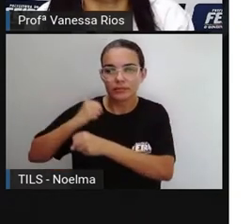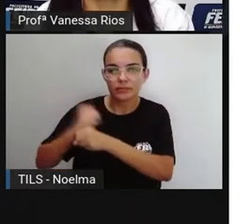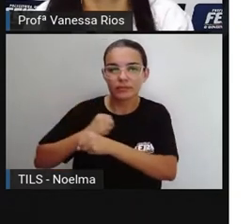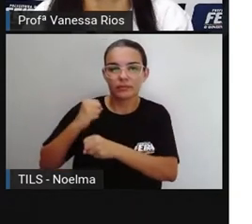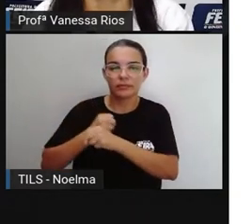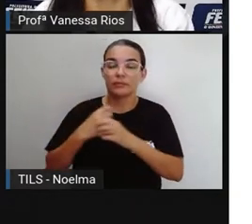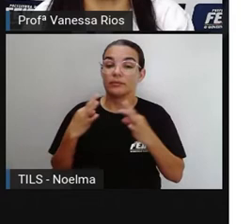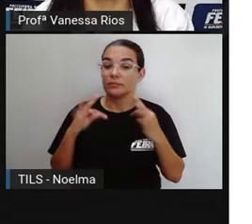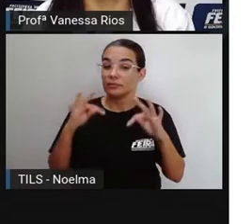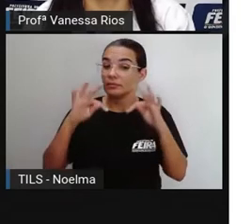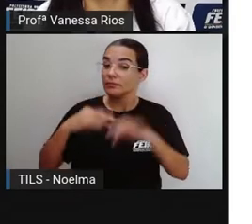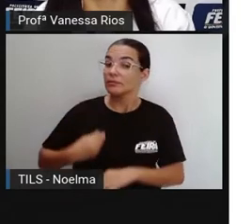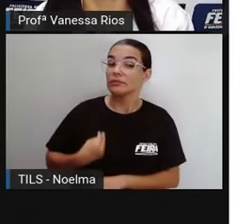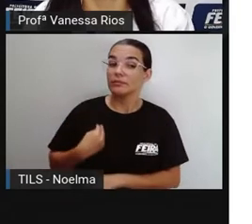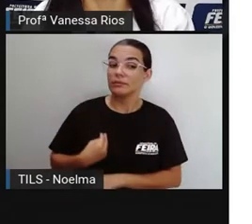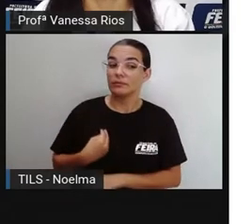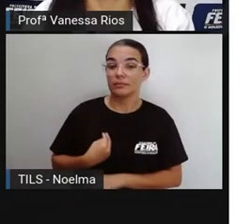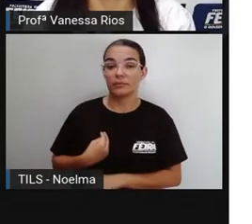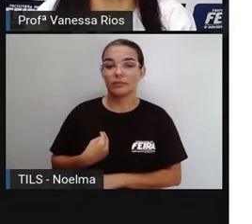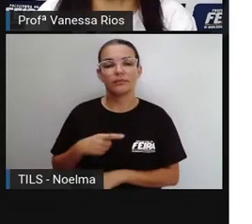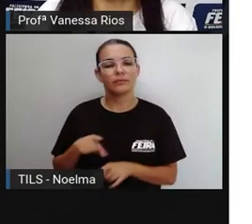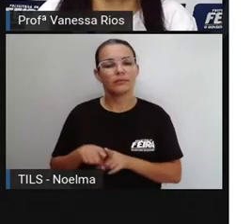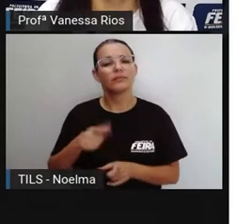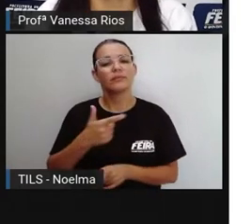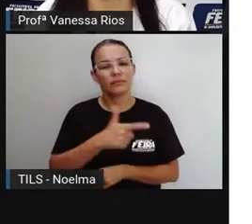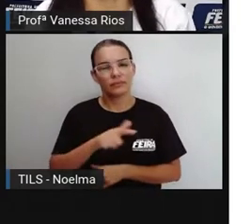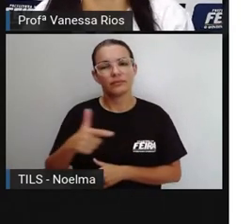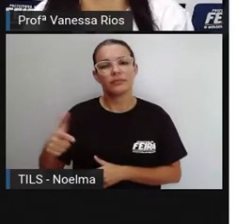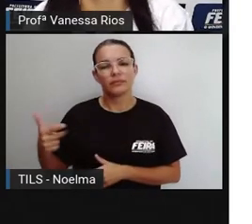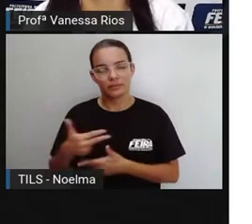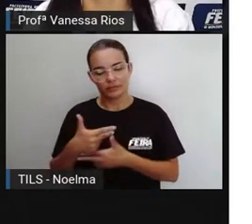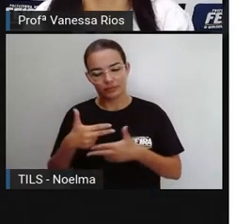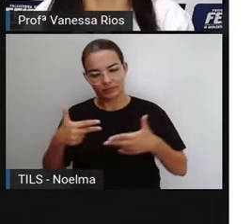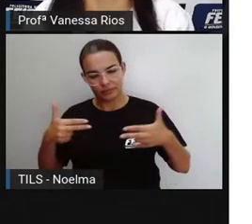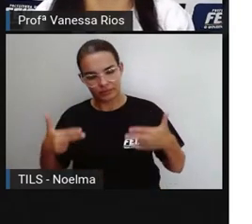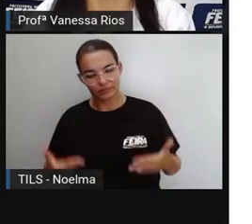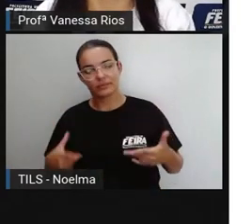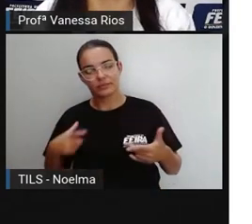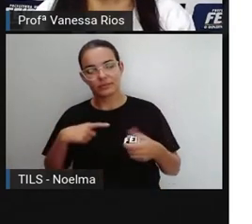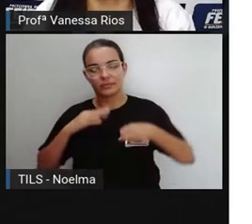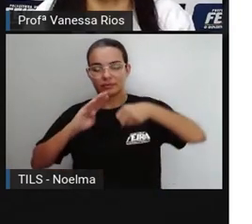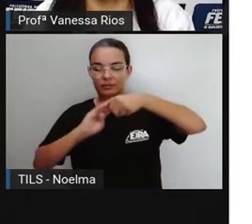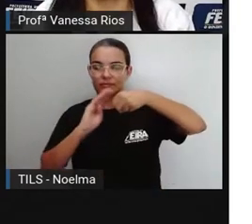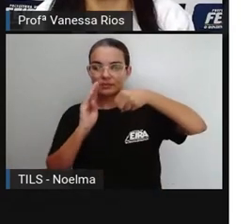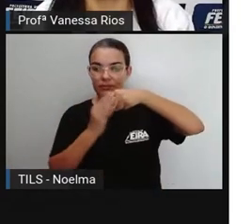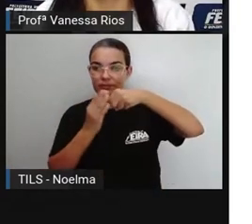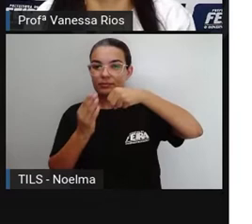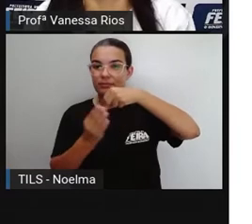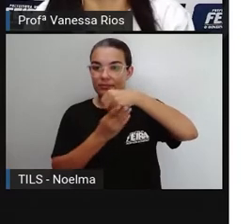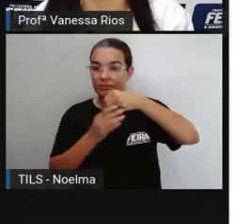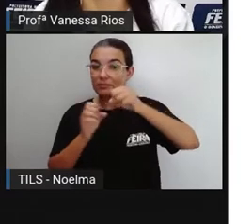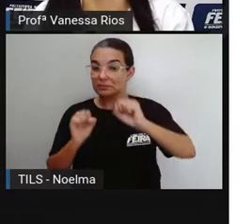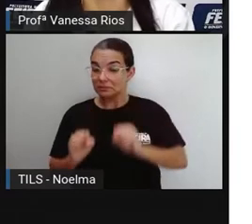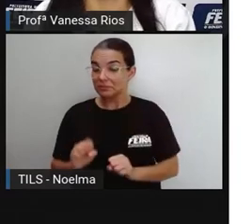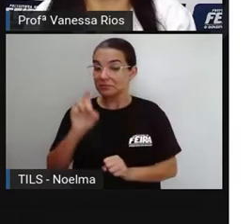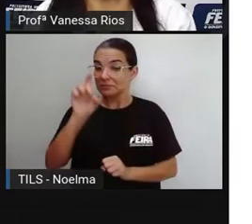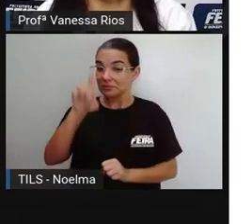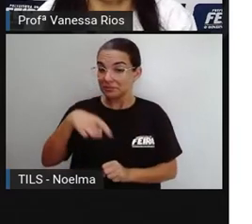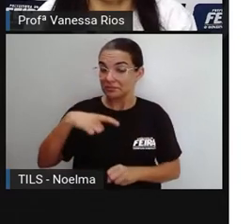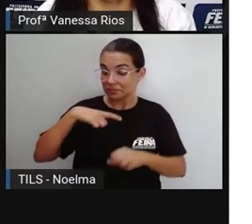presente, entre outras situações em que os bairros podem aí ser, trazer